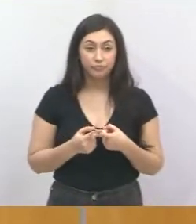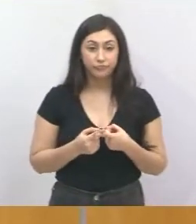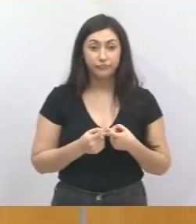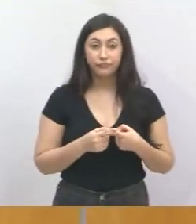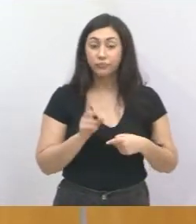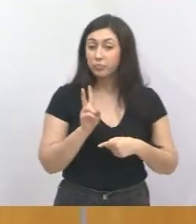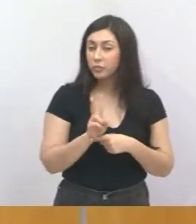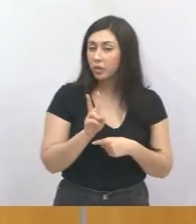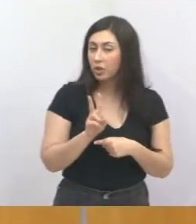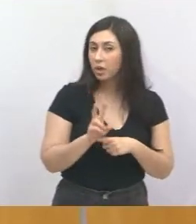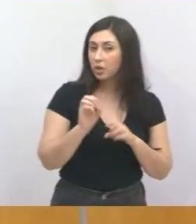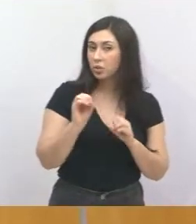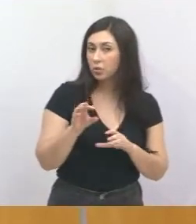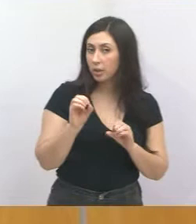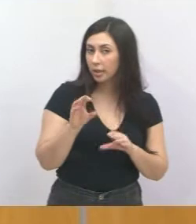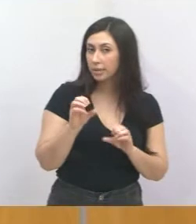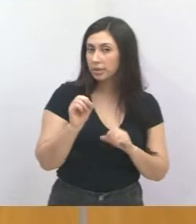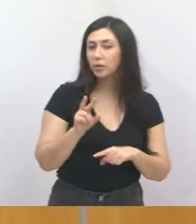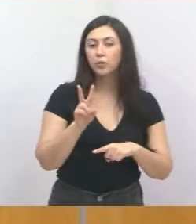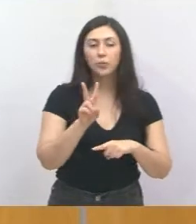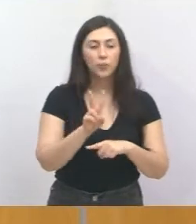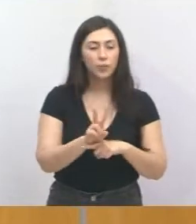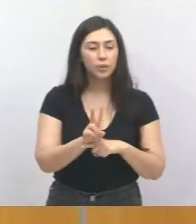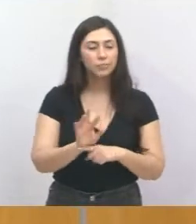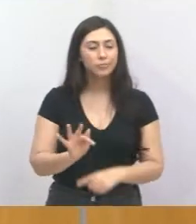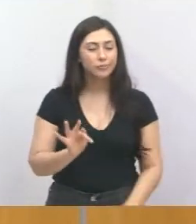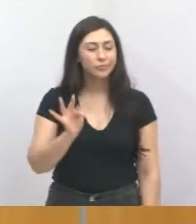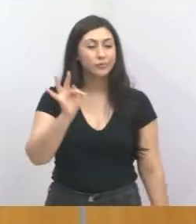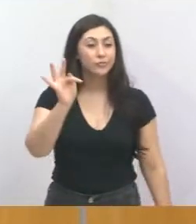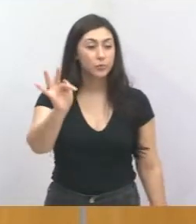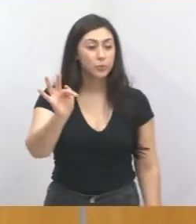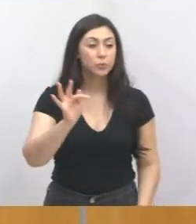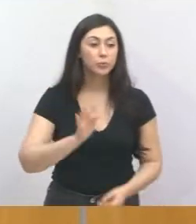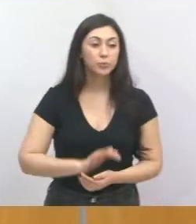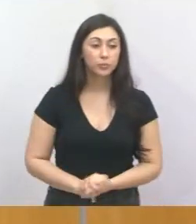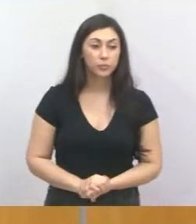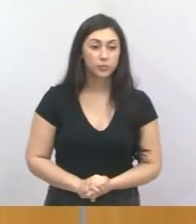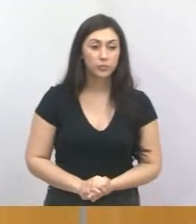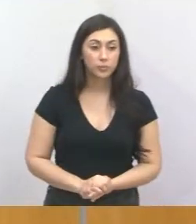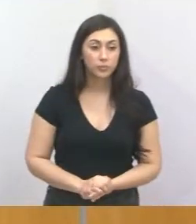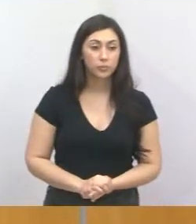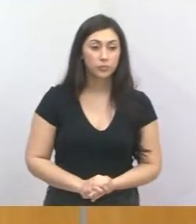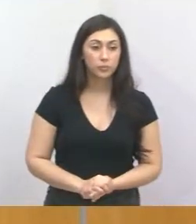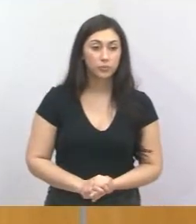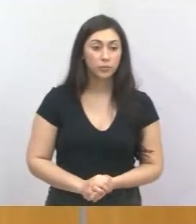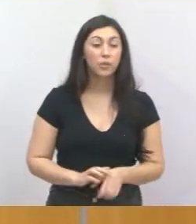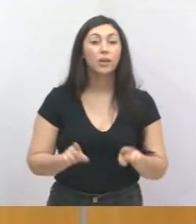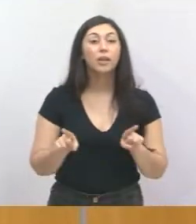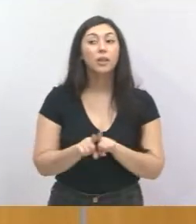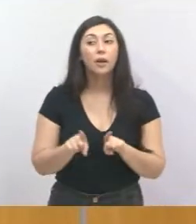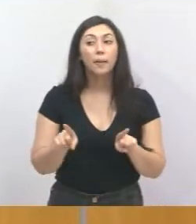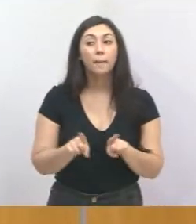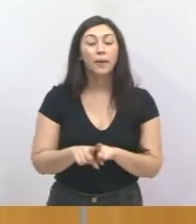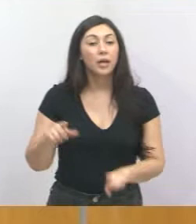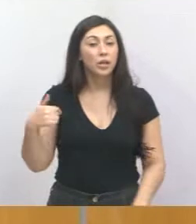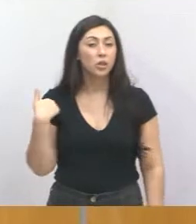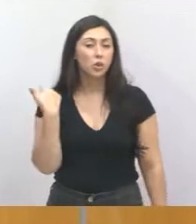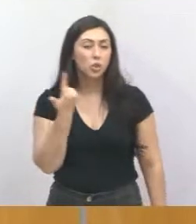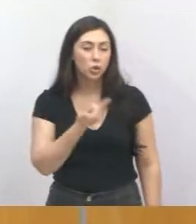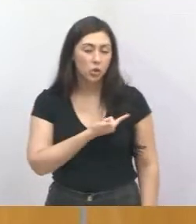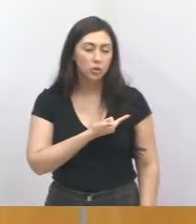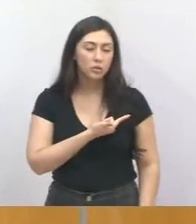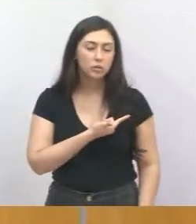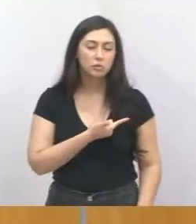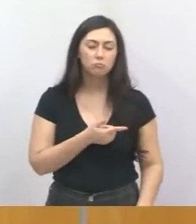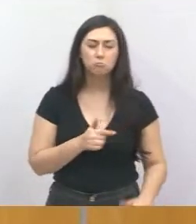educação é cuidar do futuro da nossa cidade. Outro ponto também que o nosso mandato está atuando foi